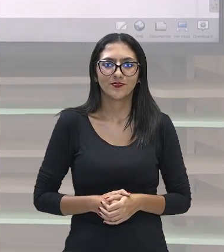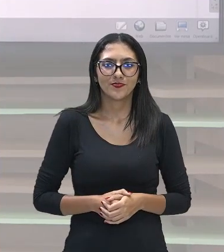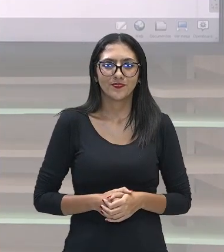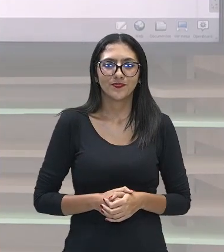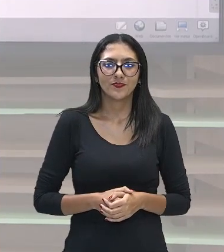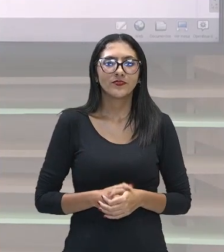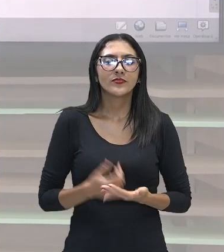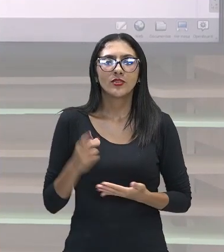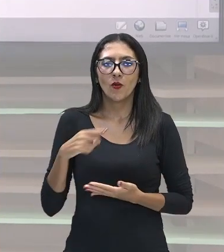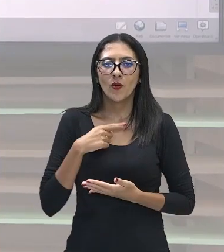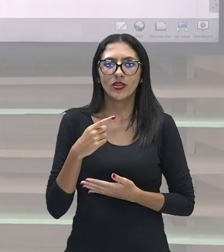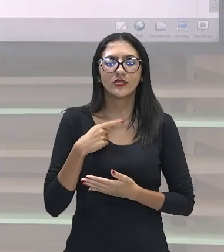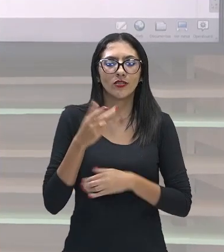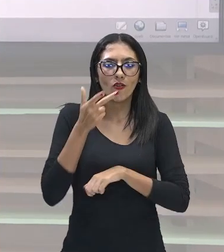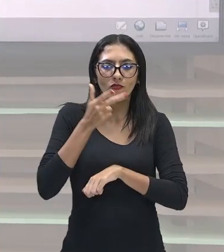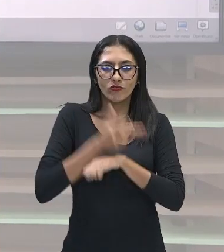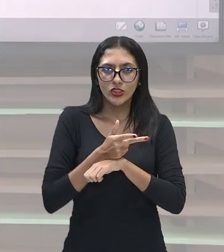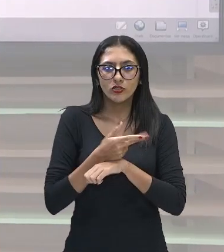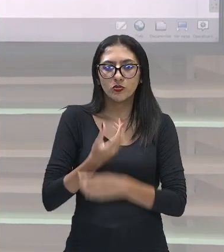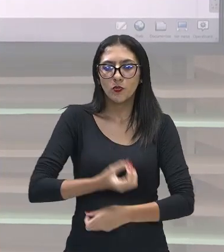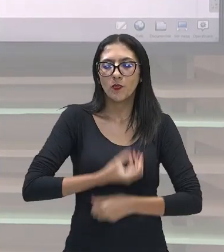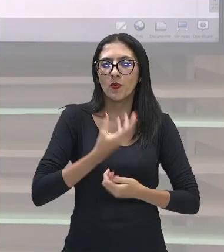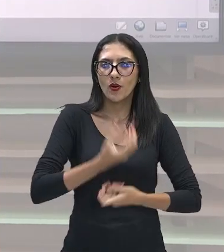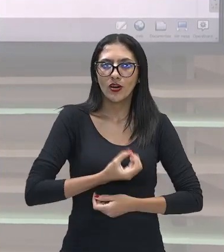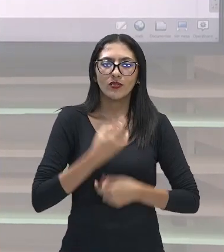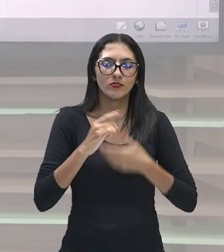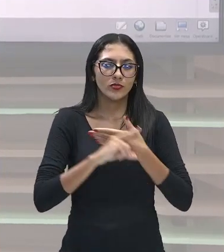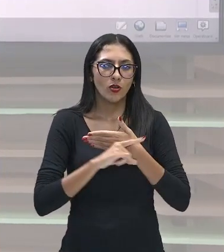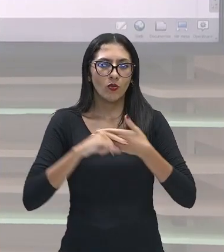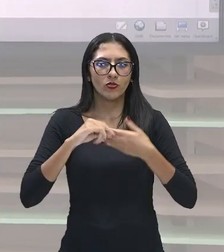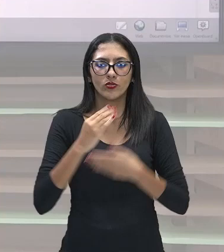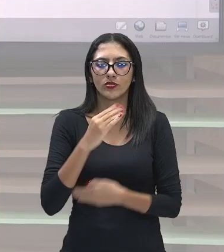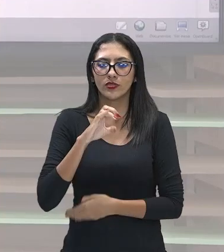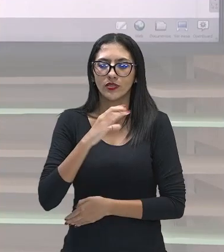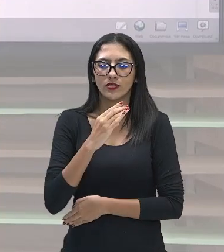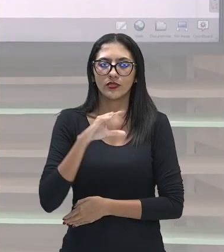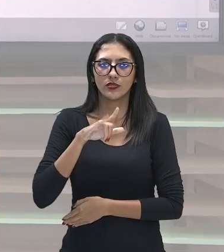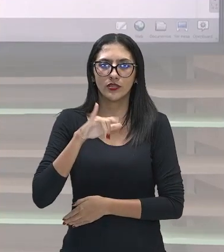um poema da Cecília Meirelles, que eu trouxe aqui para vocês para ilustrar,